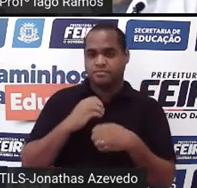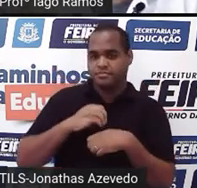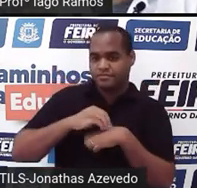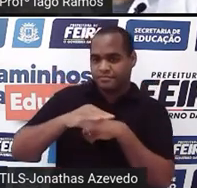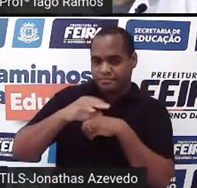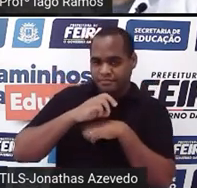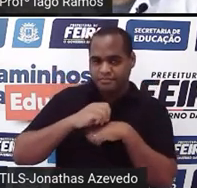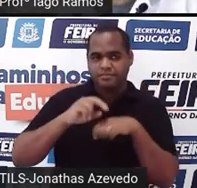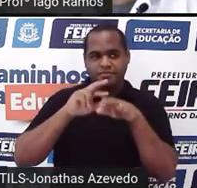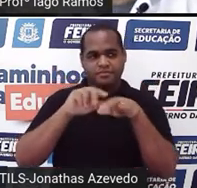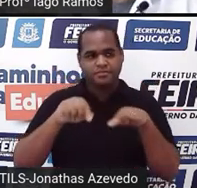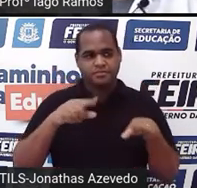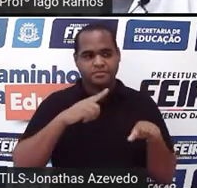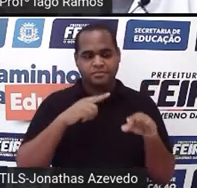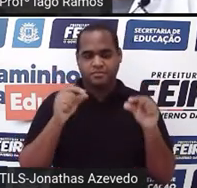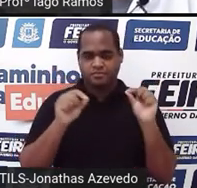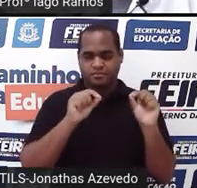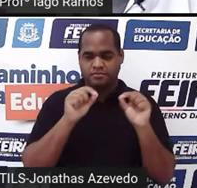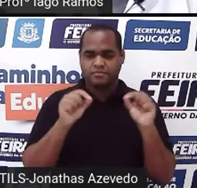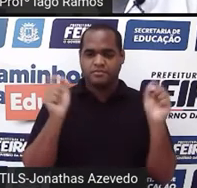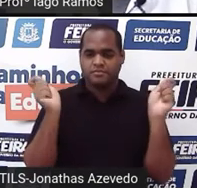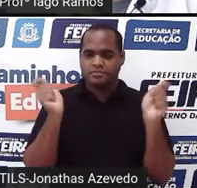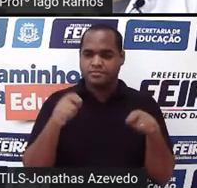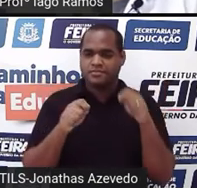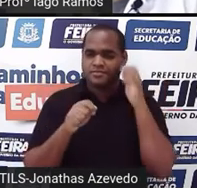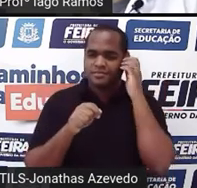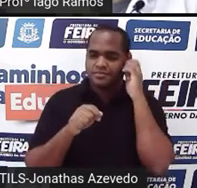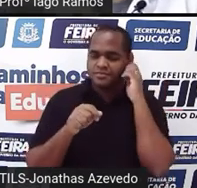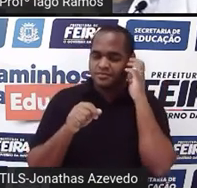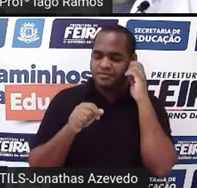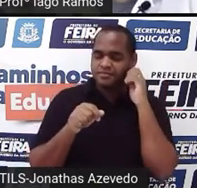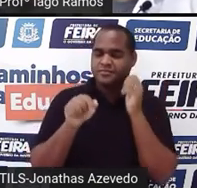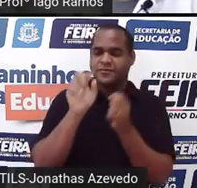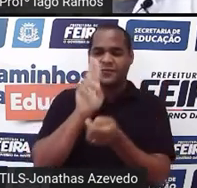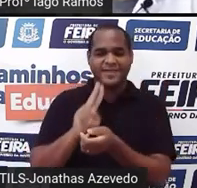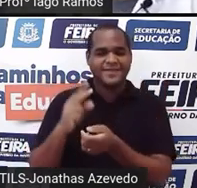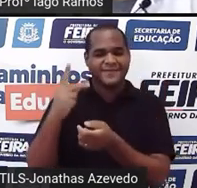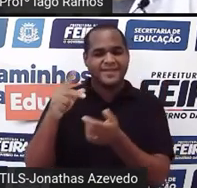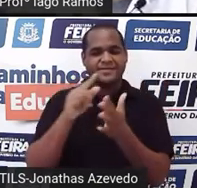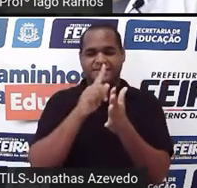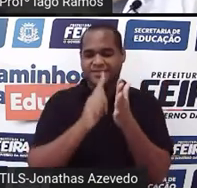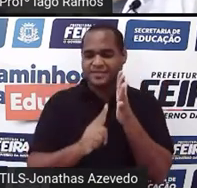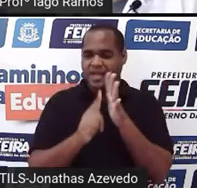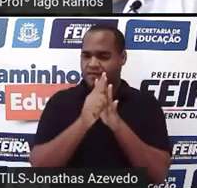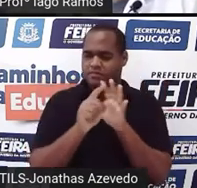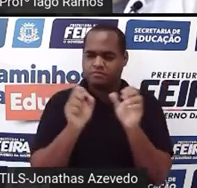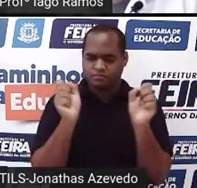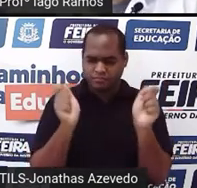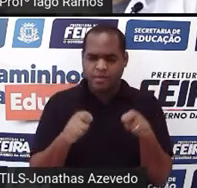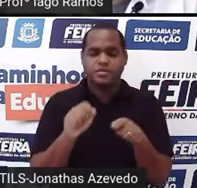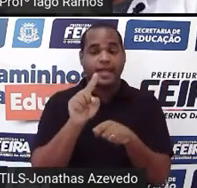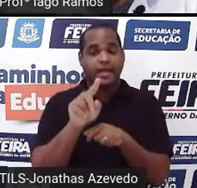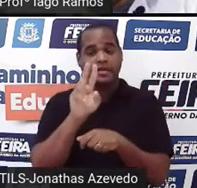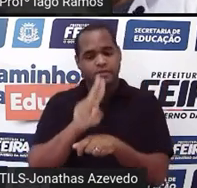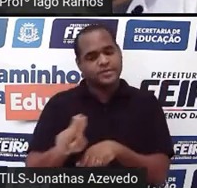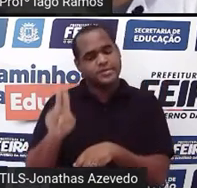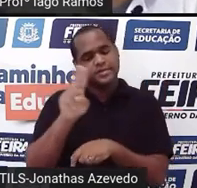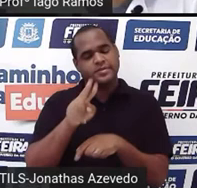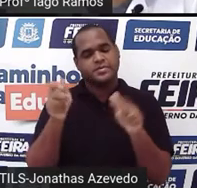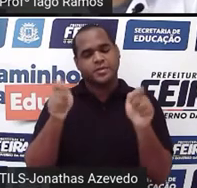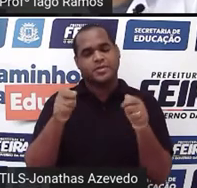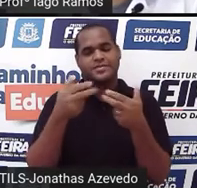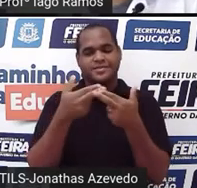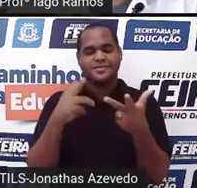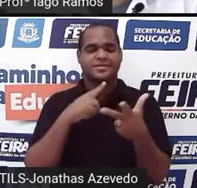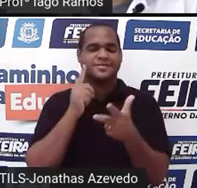de fazer esse tratamento, é usando os gráficos. E é por isso que a estatística faz uso dos gráficos, tá bom?